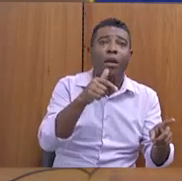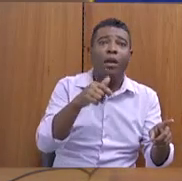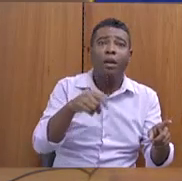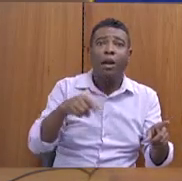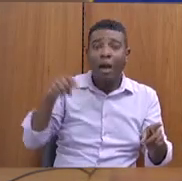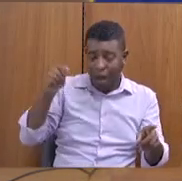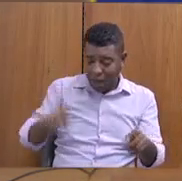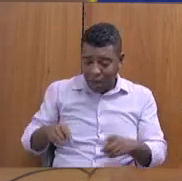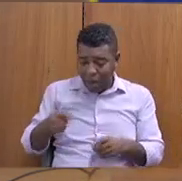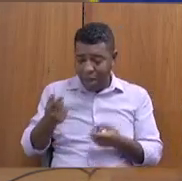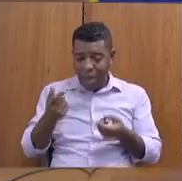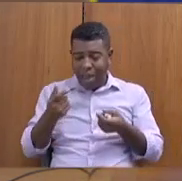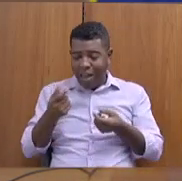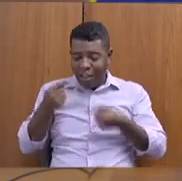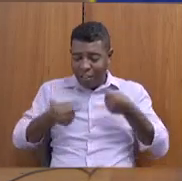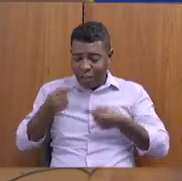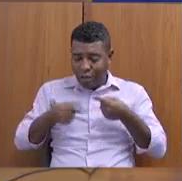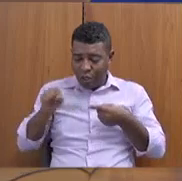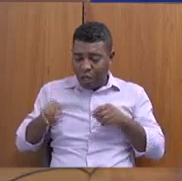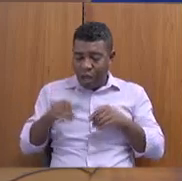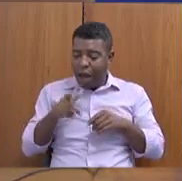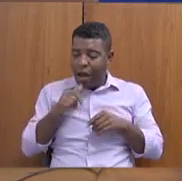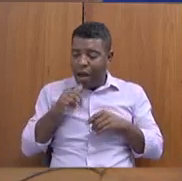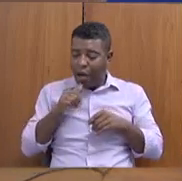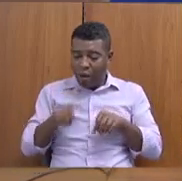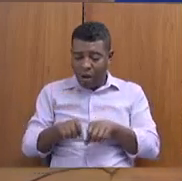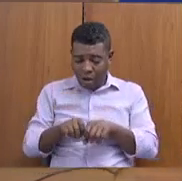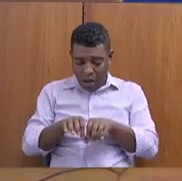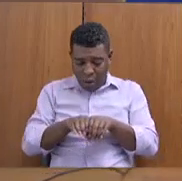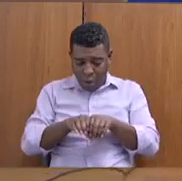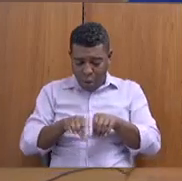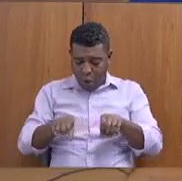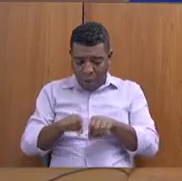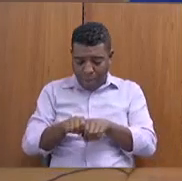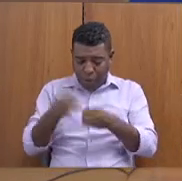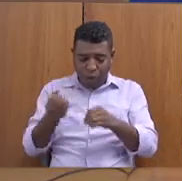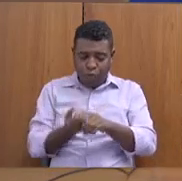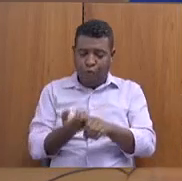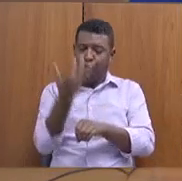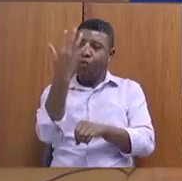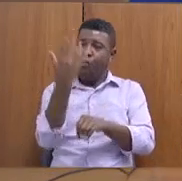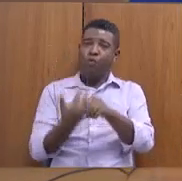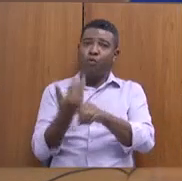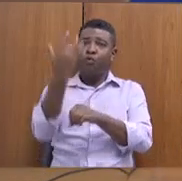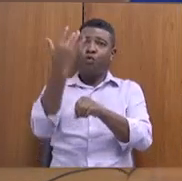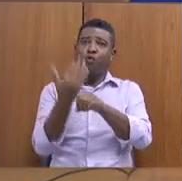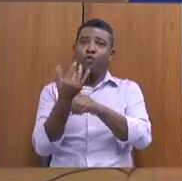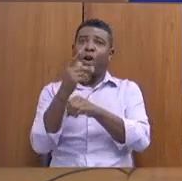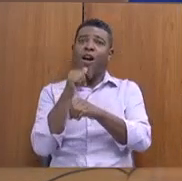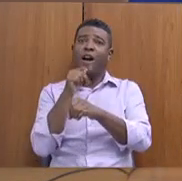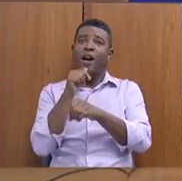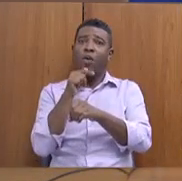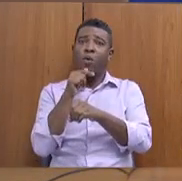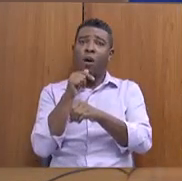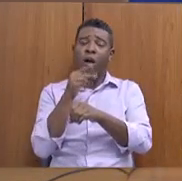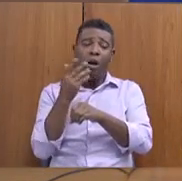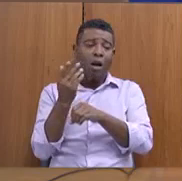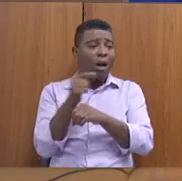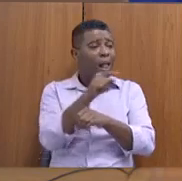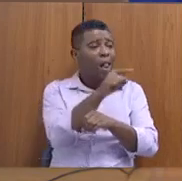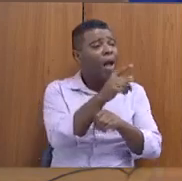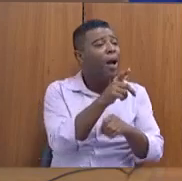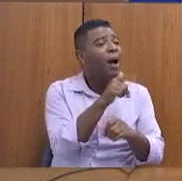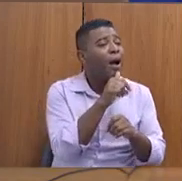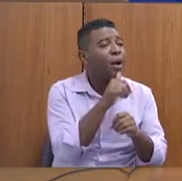estava jorrando de água, nem água nós temos. Então, assim, o que nós estamos propondo para o governo é que realmente saia do